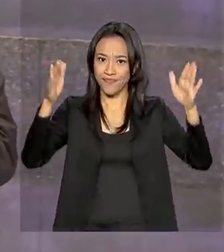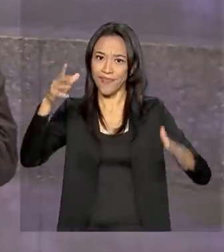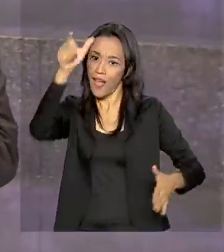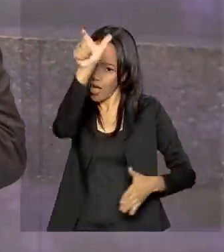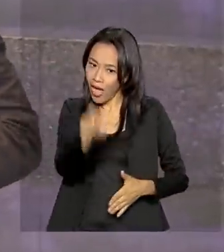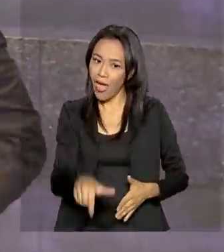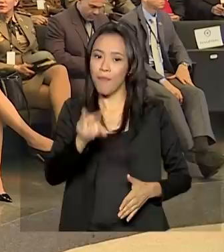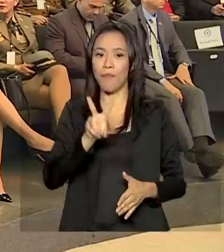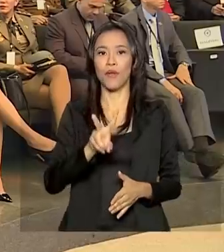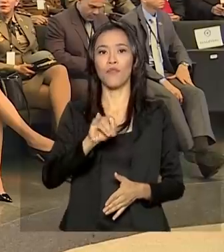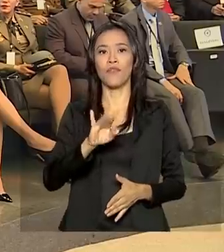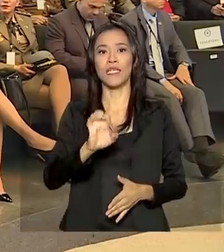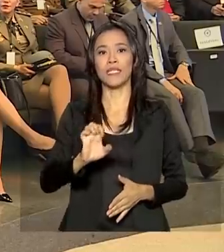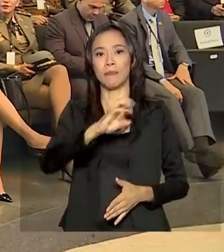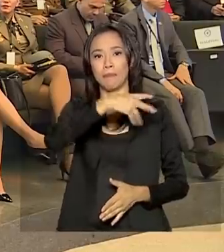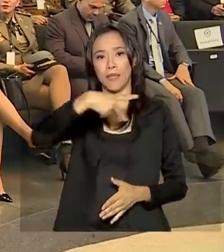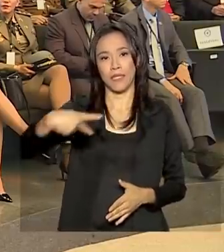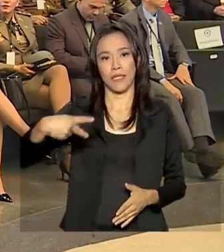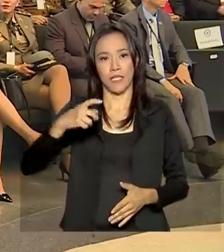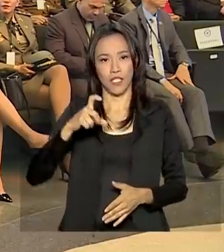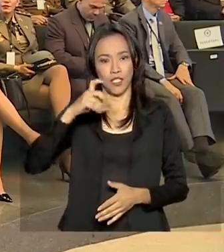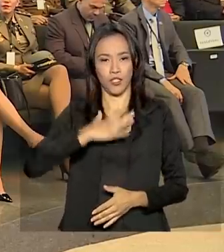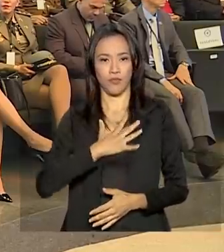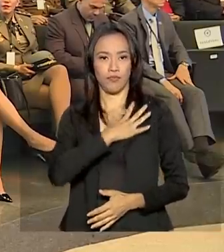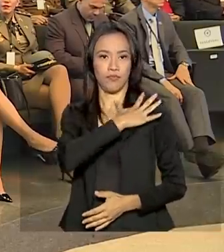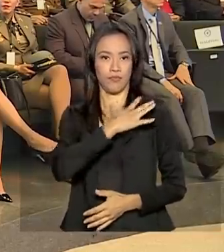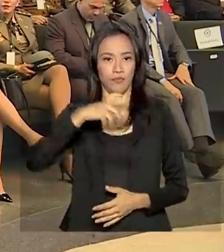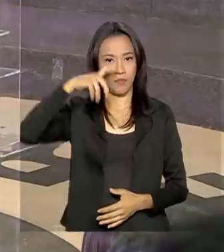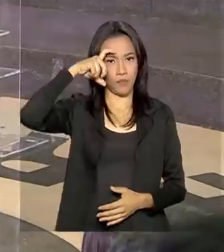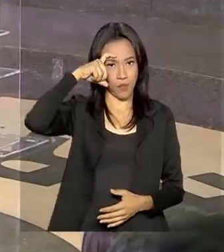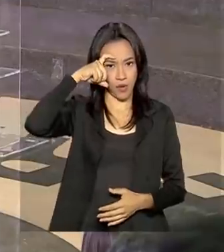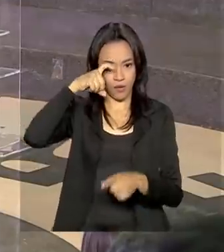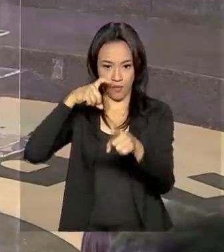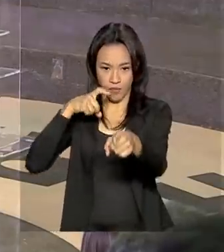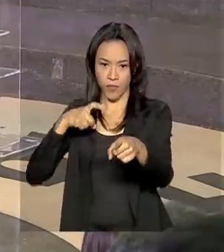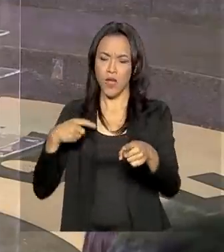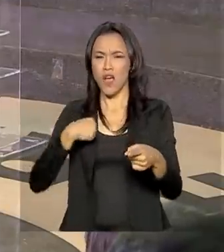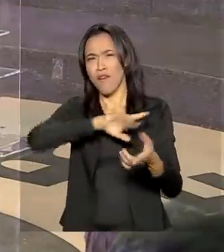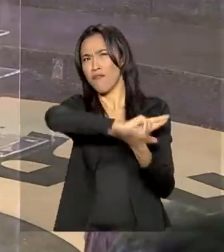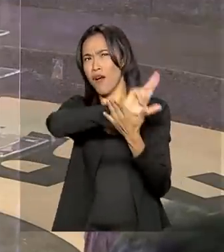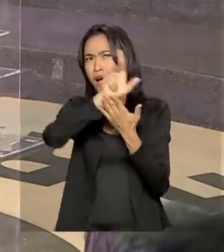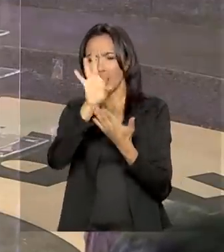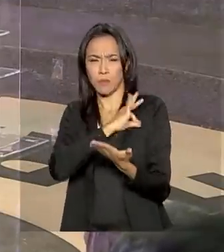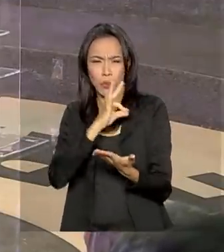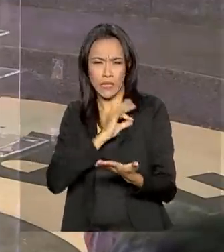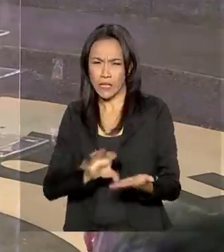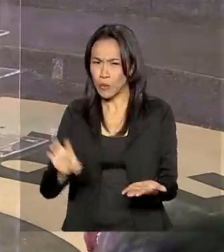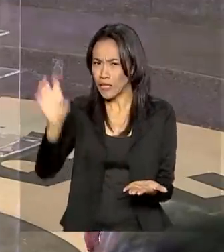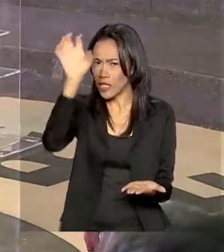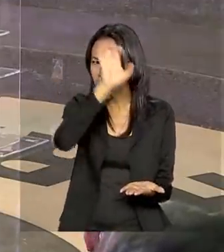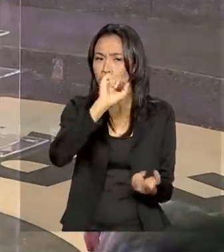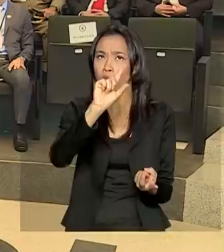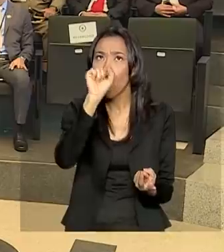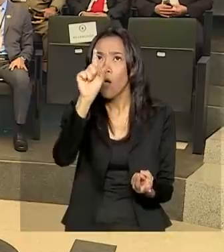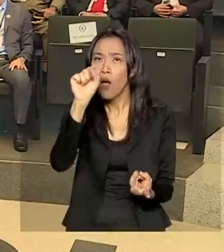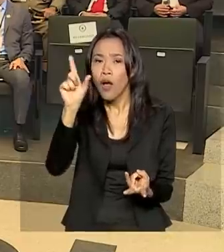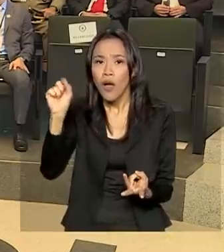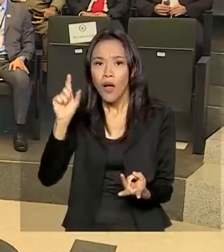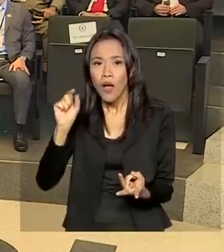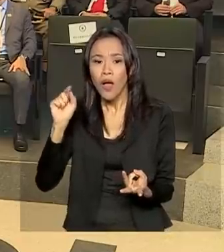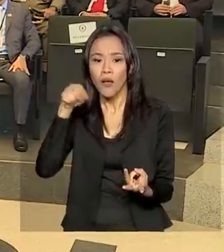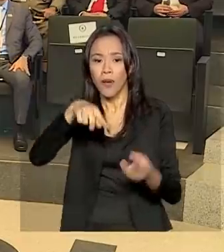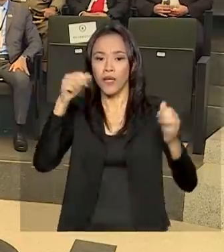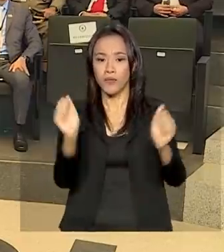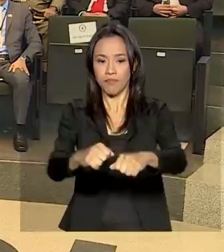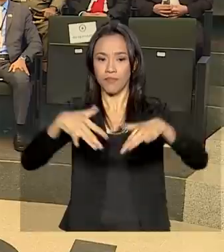Hamilton Mourão. Integrantes das polícias civis e militares de todos os estados foram selecionados para o Programa Academia